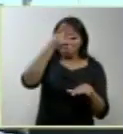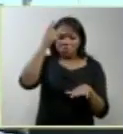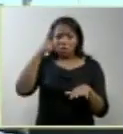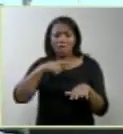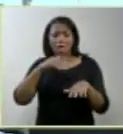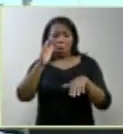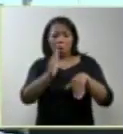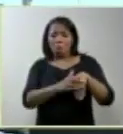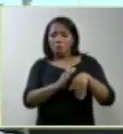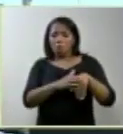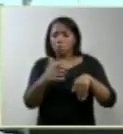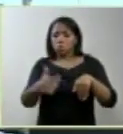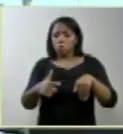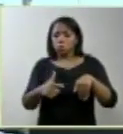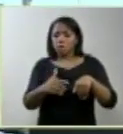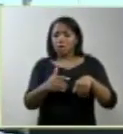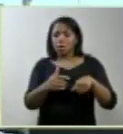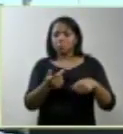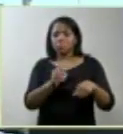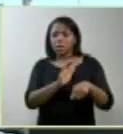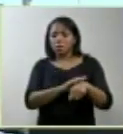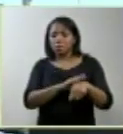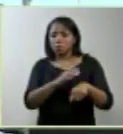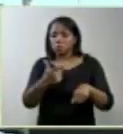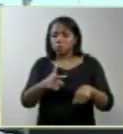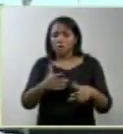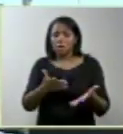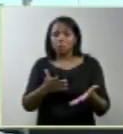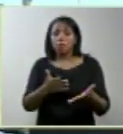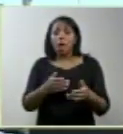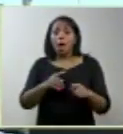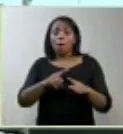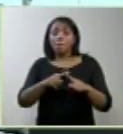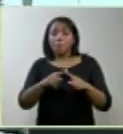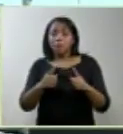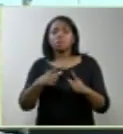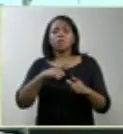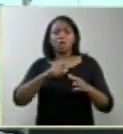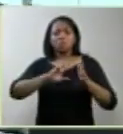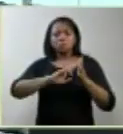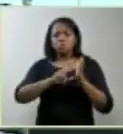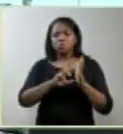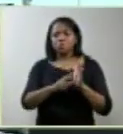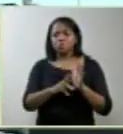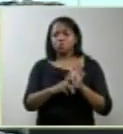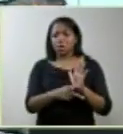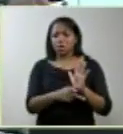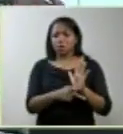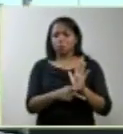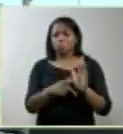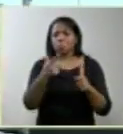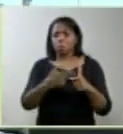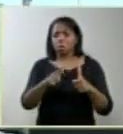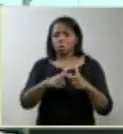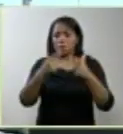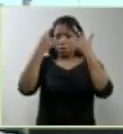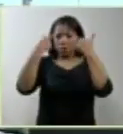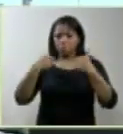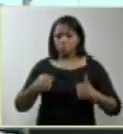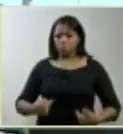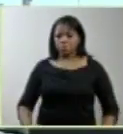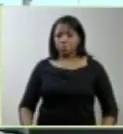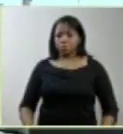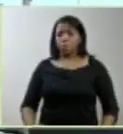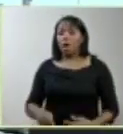que fugiu a regulação normal do desenvolvimento. Então, eu vou ter uma grande variedade. E isso se